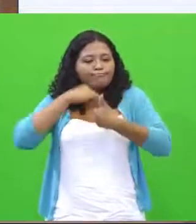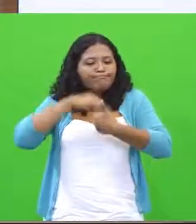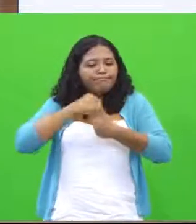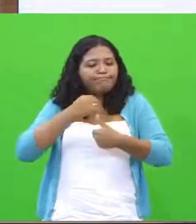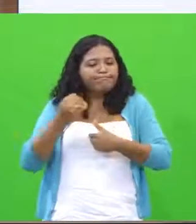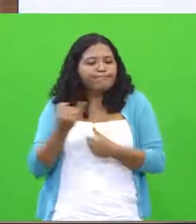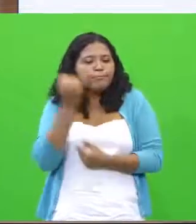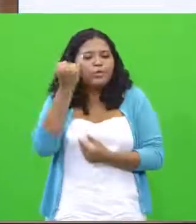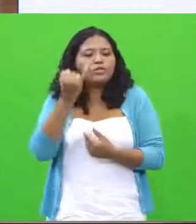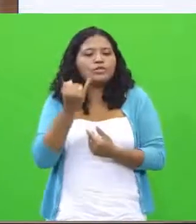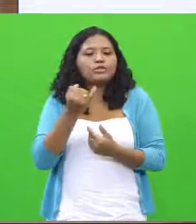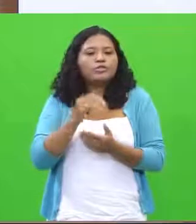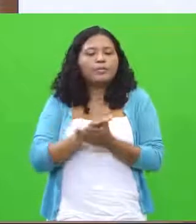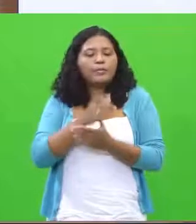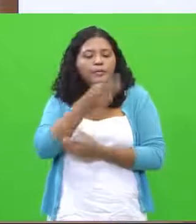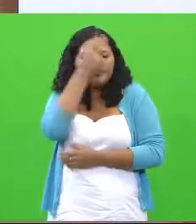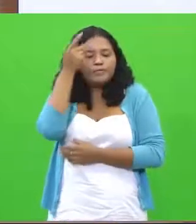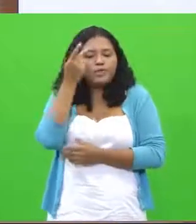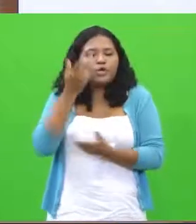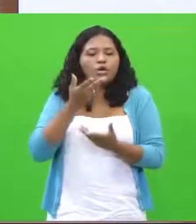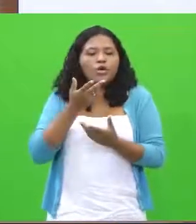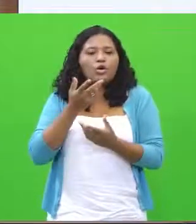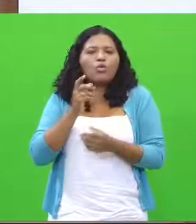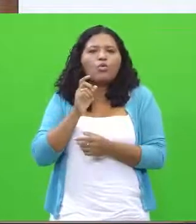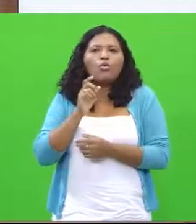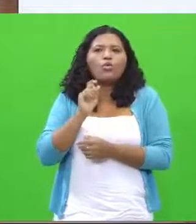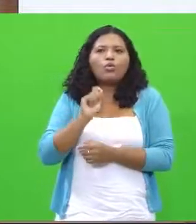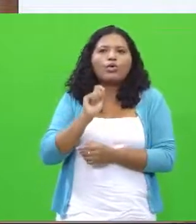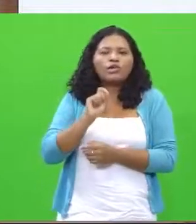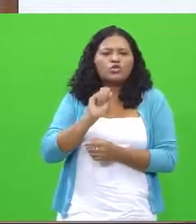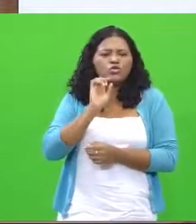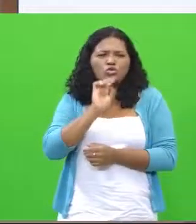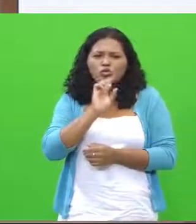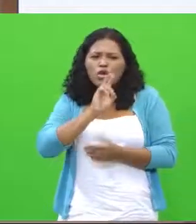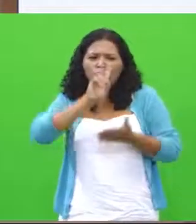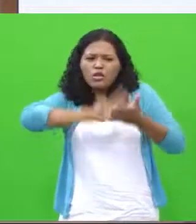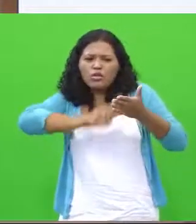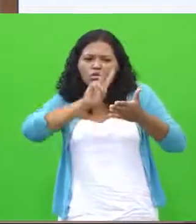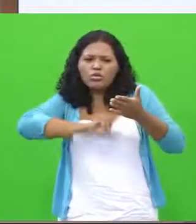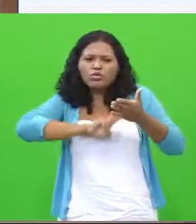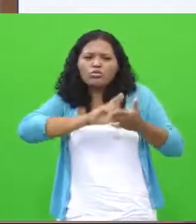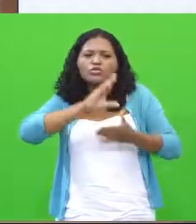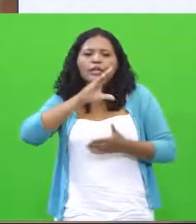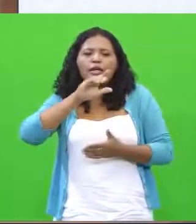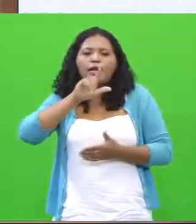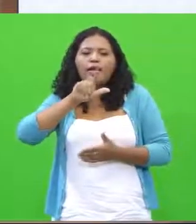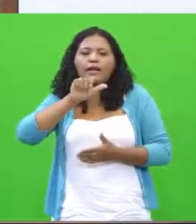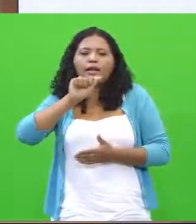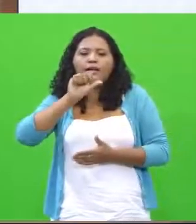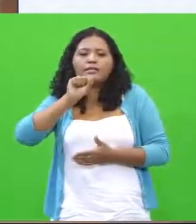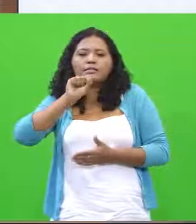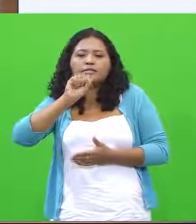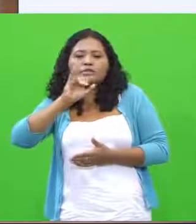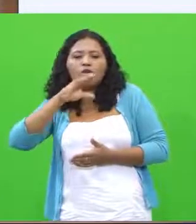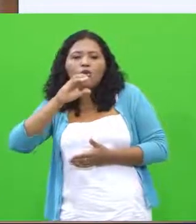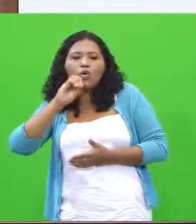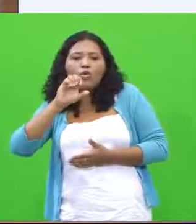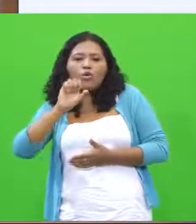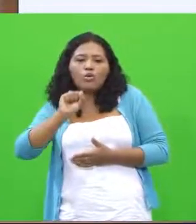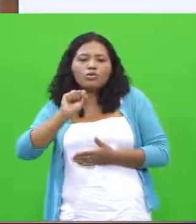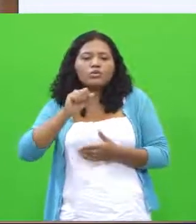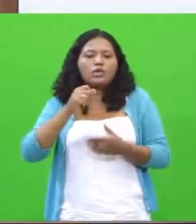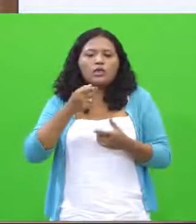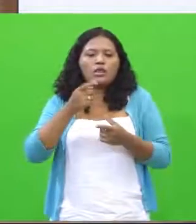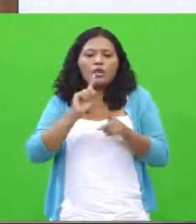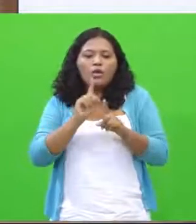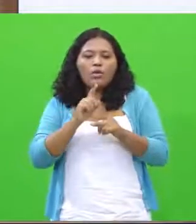situações não só a leitura dos clássicos mas a leitura uma leitura mais abrangente nós